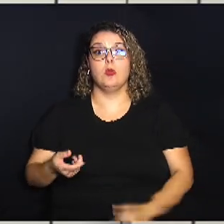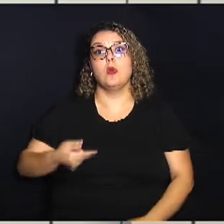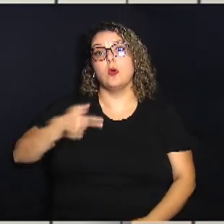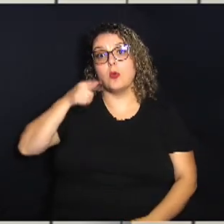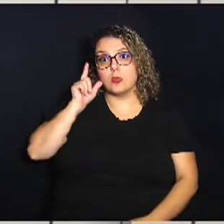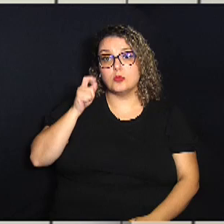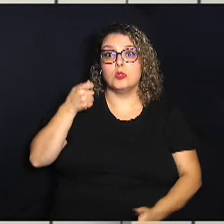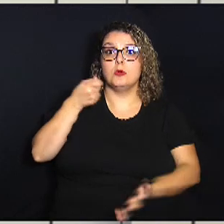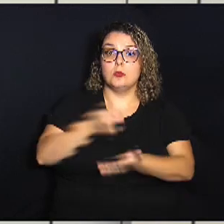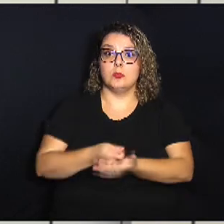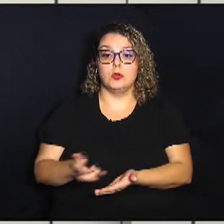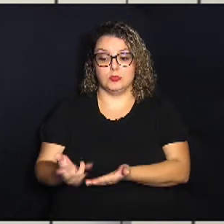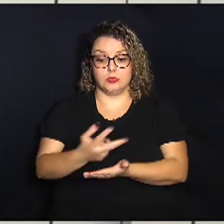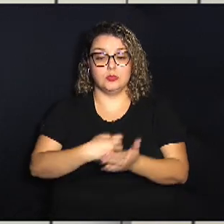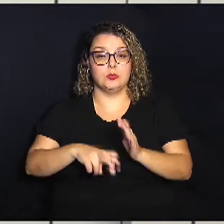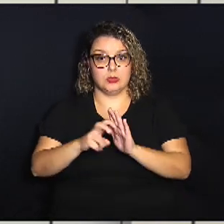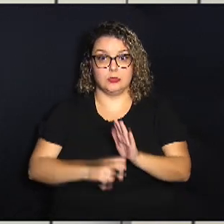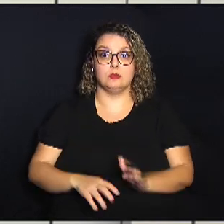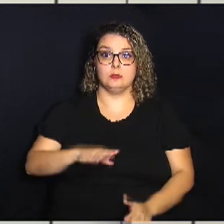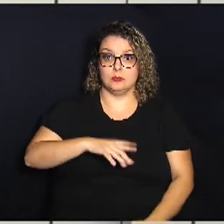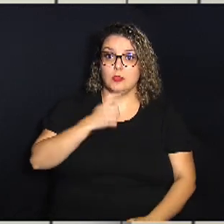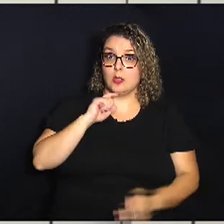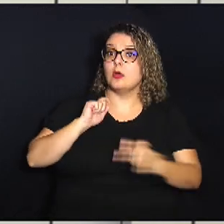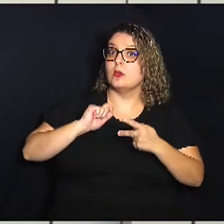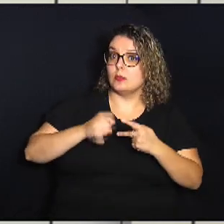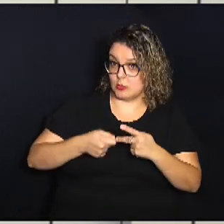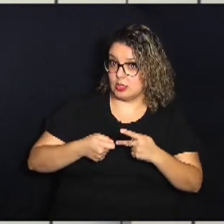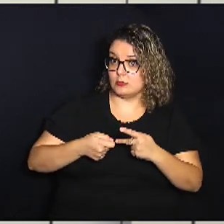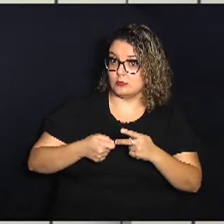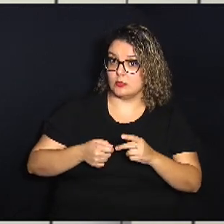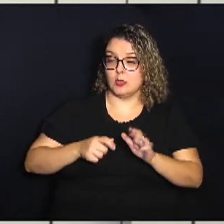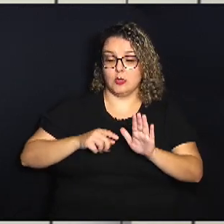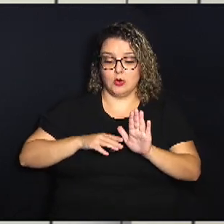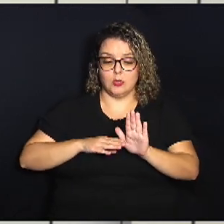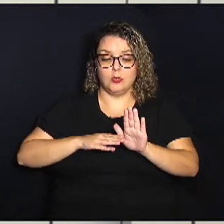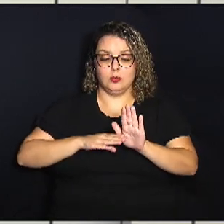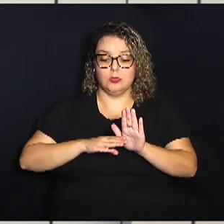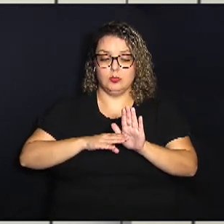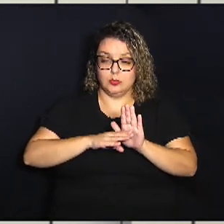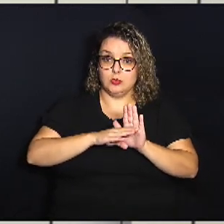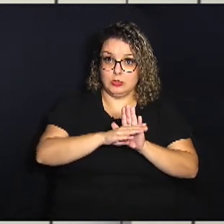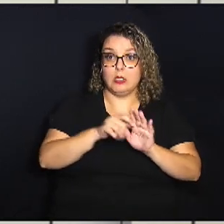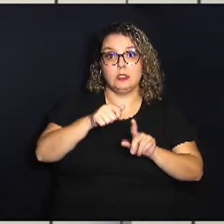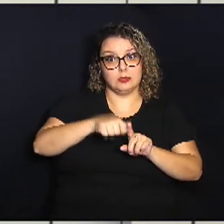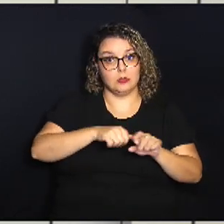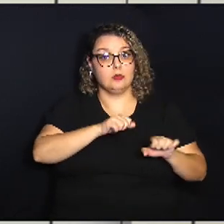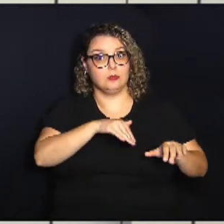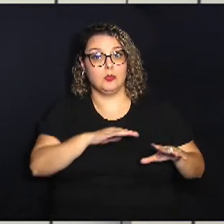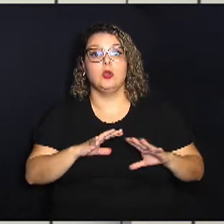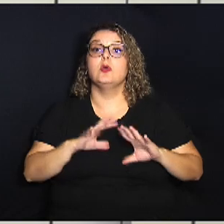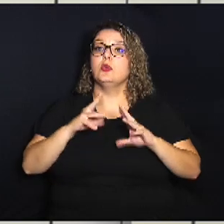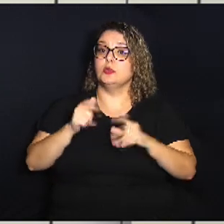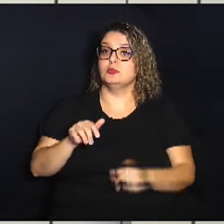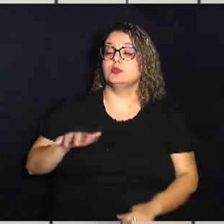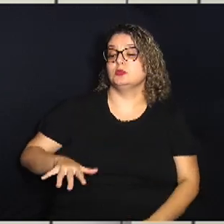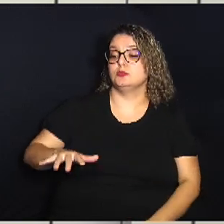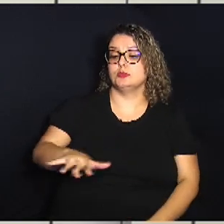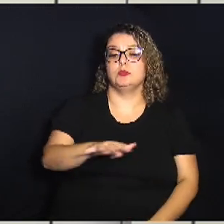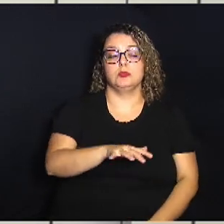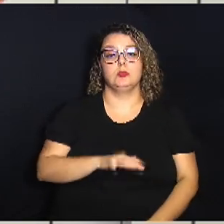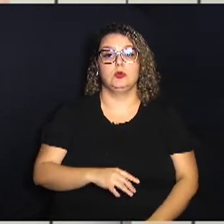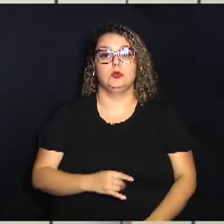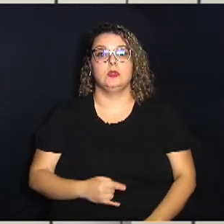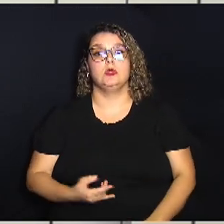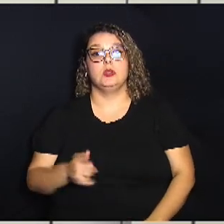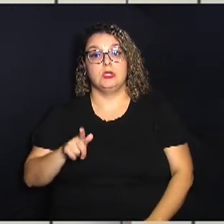tributos municipais por PICS. Gradualmente, até o mês de setembro, todos os setores que emitem